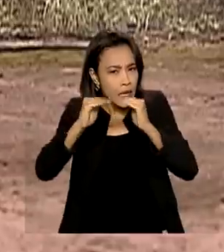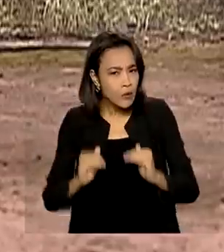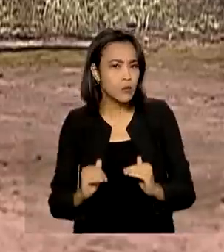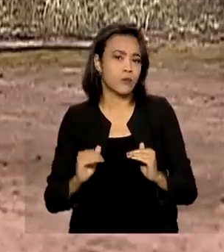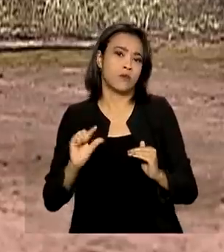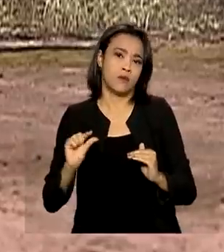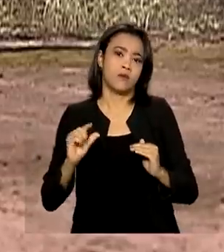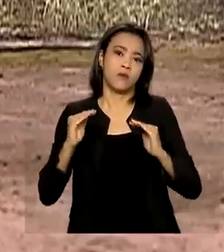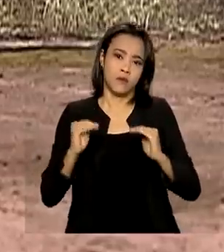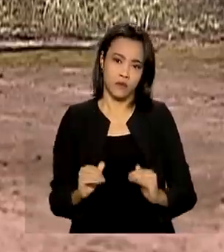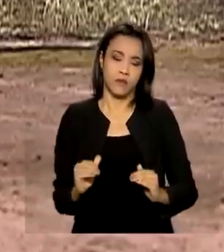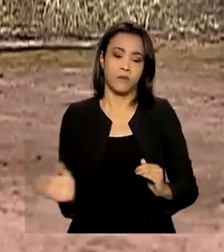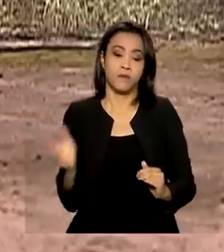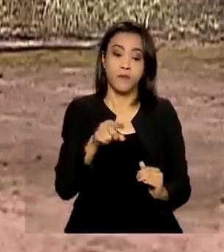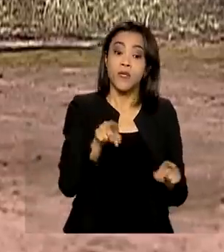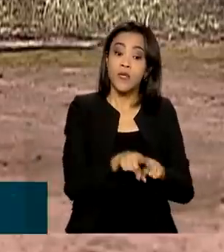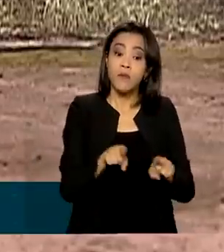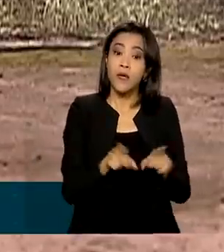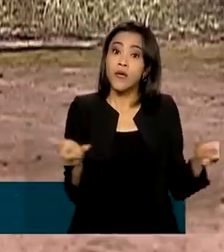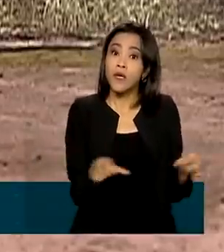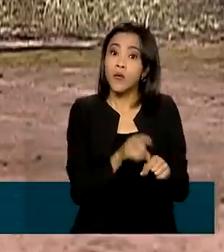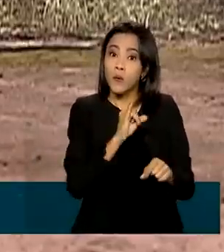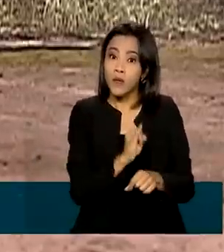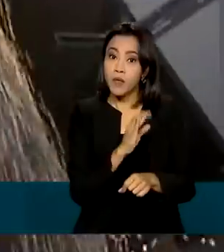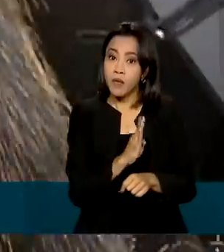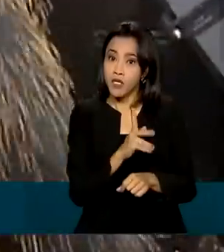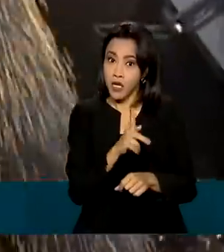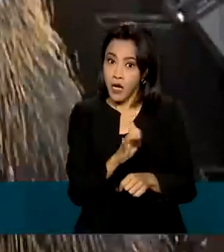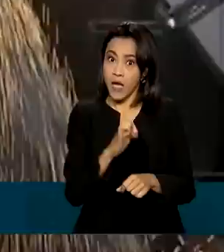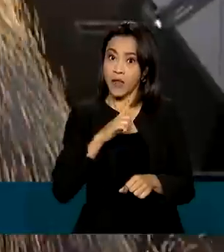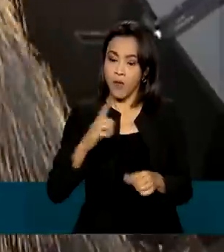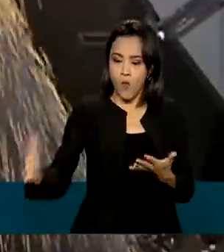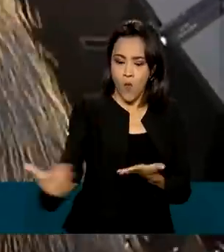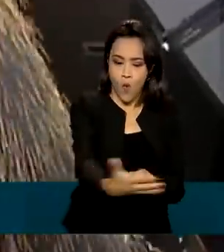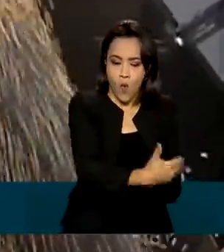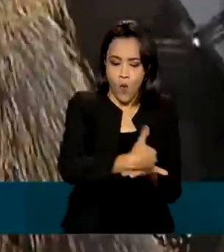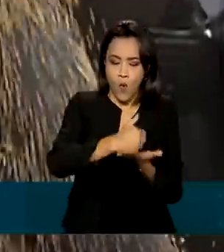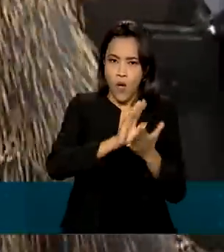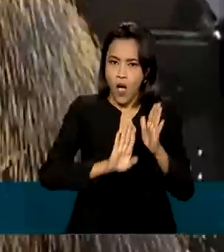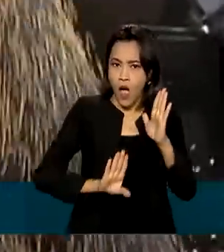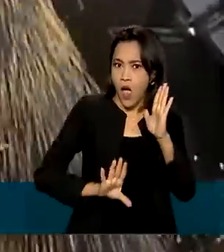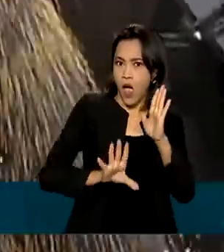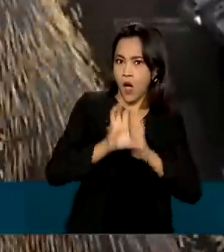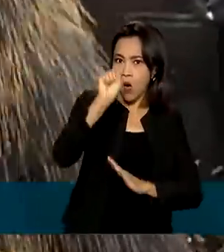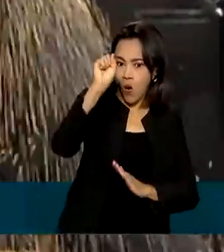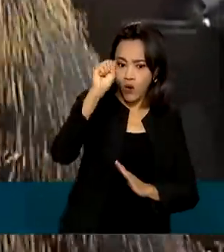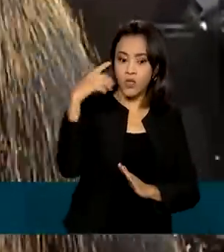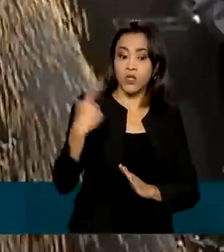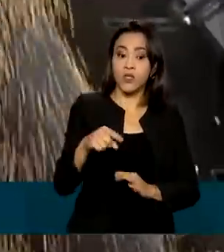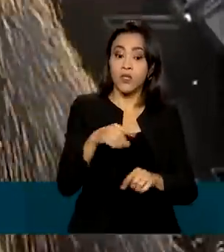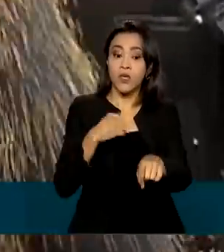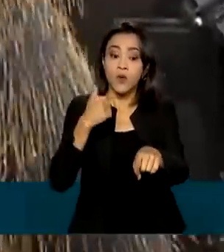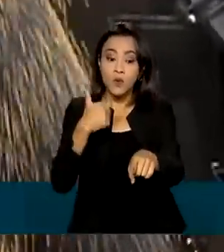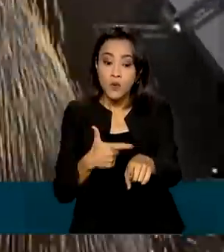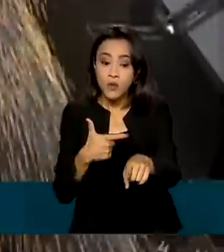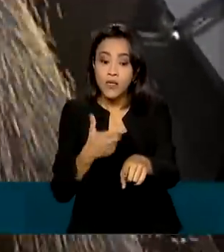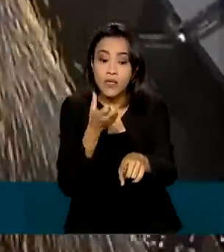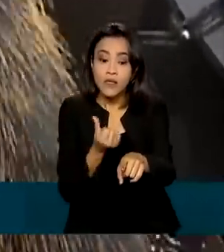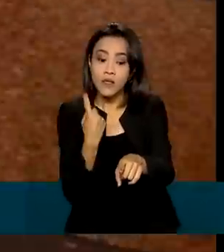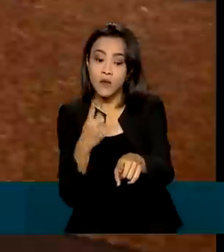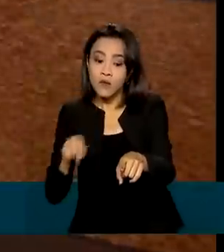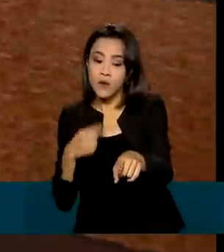O IBGE também prevê uma safra recorde, mas com 261,4 milhões de